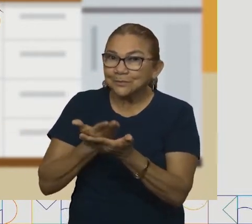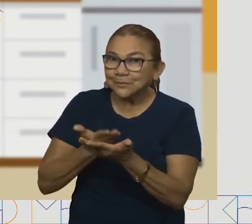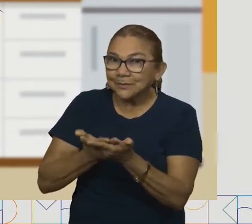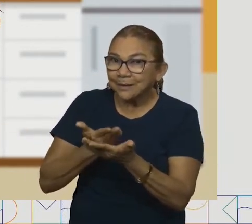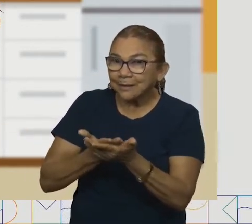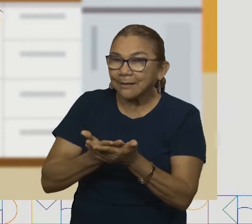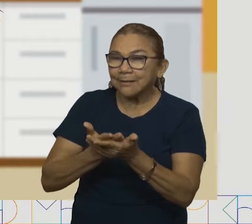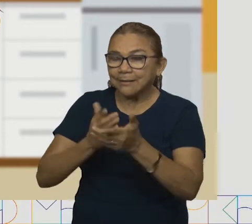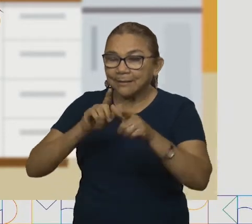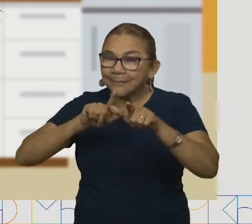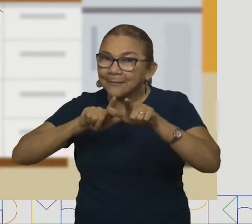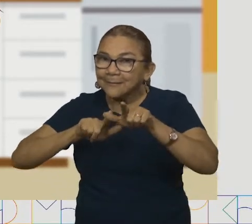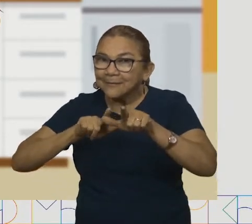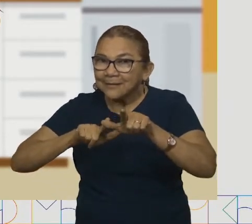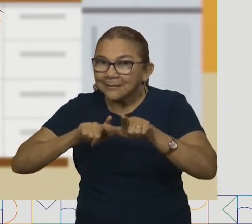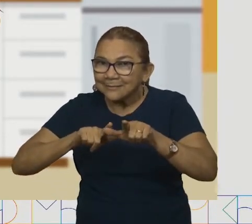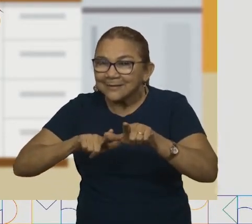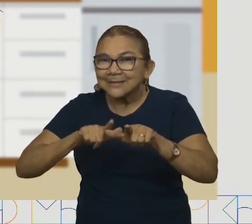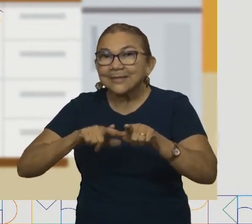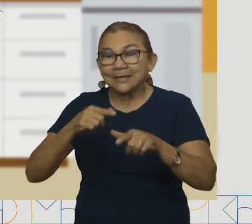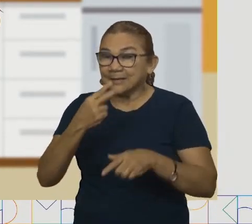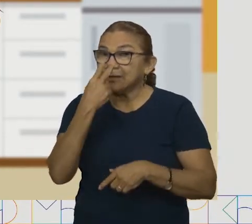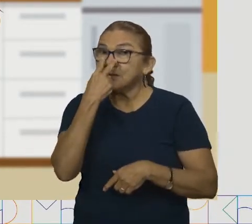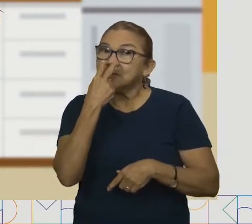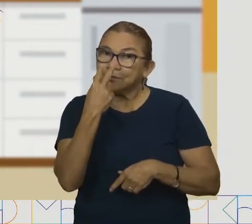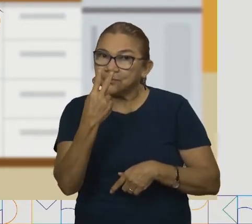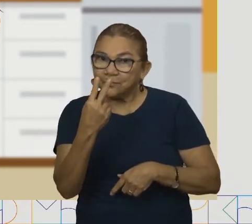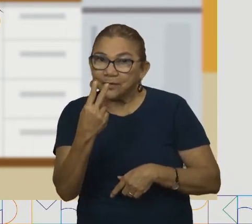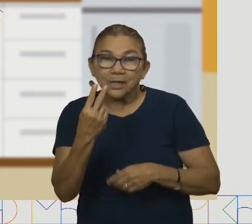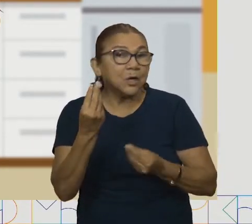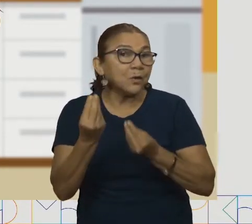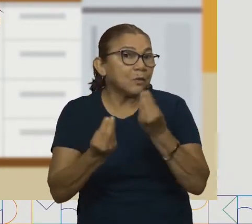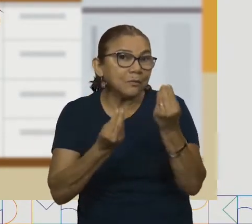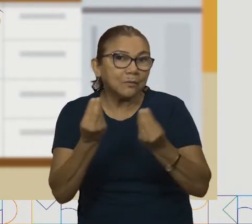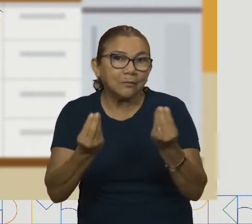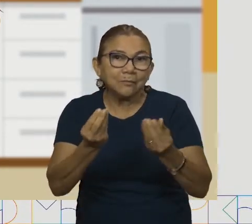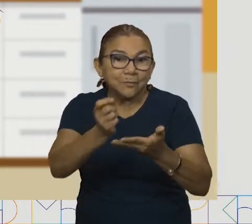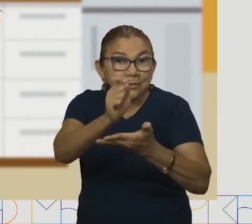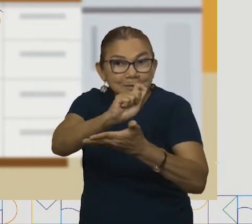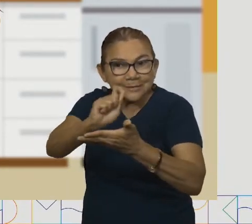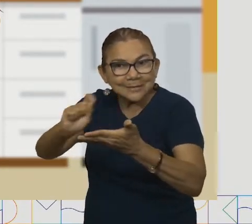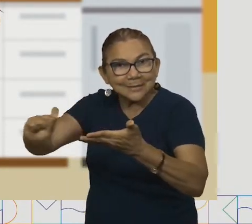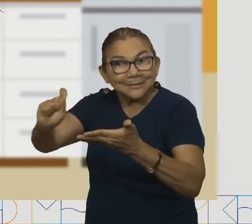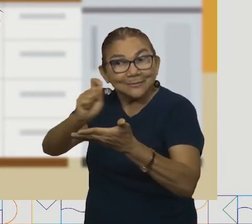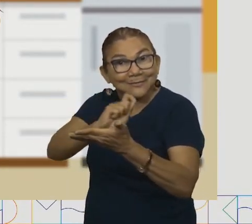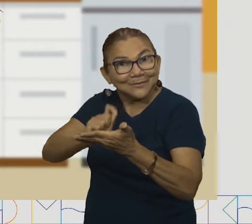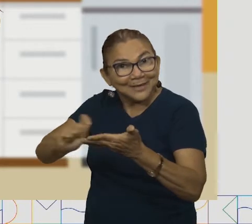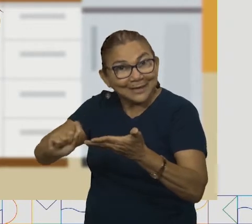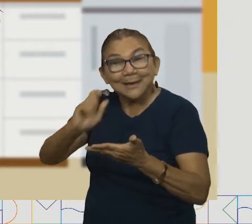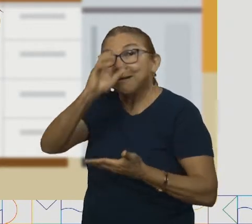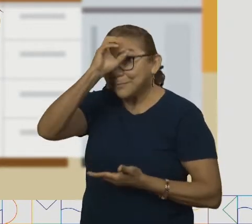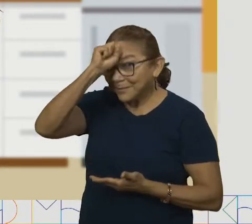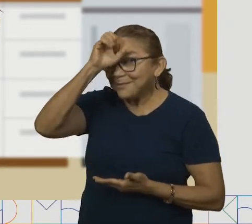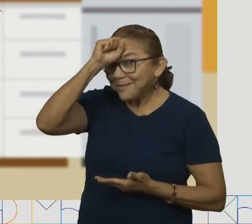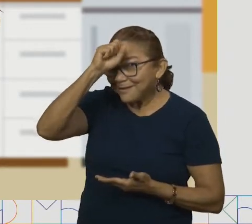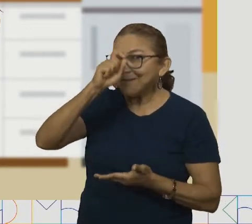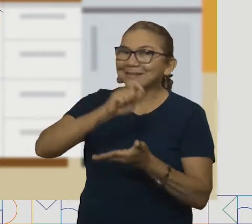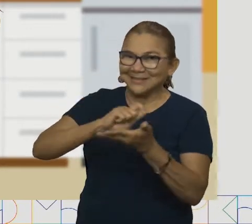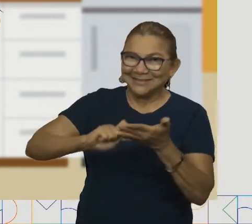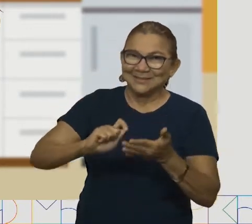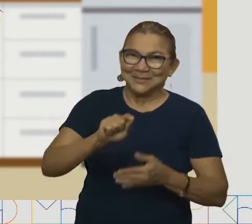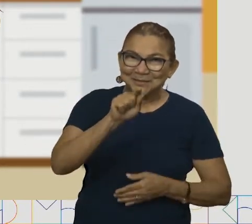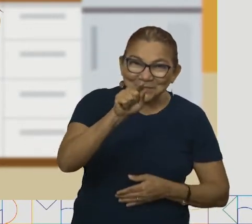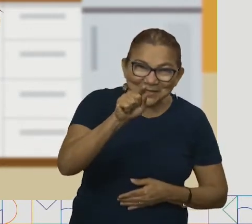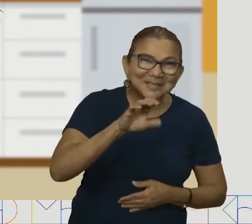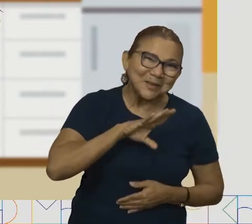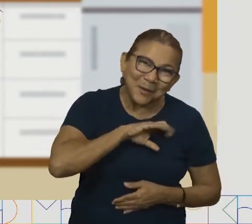sua estrutura, para que serve. E vamos fazer de uma forma bem divertida. Você aí de casa, gosta de se divertir